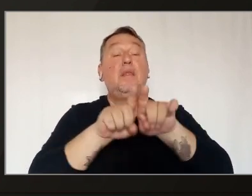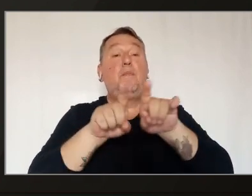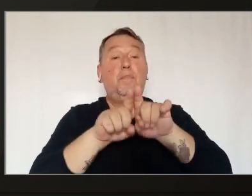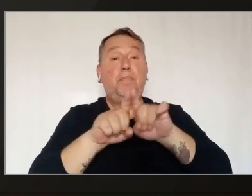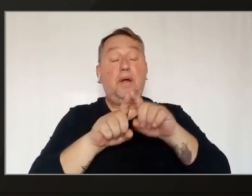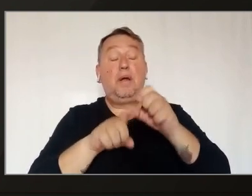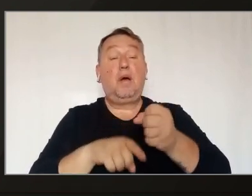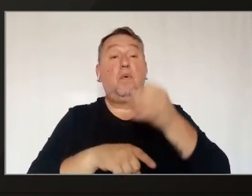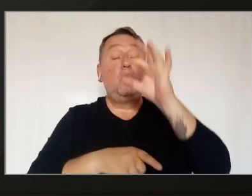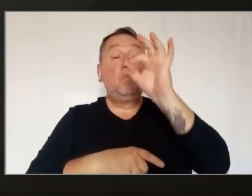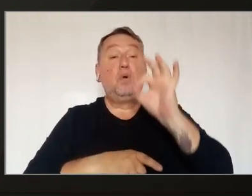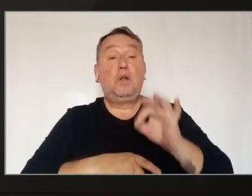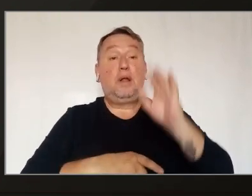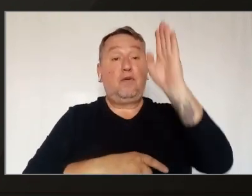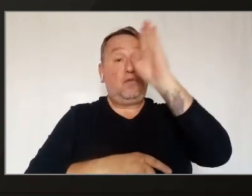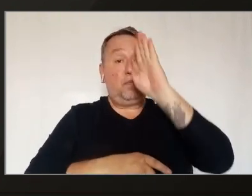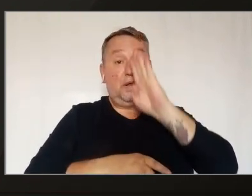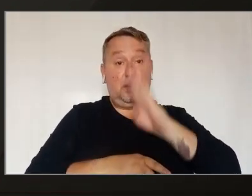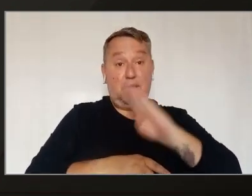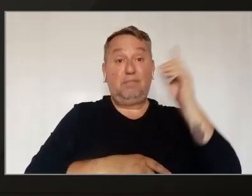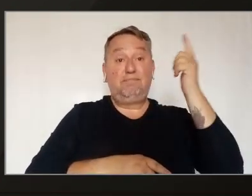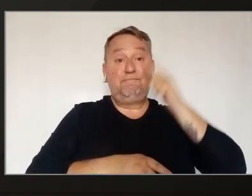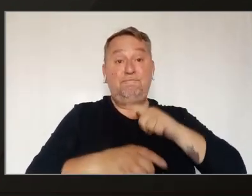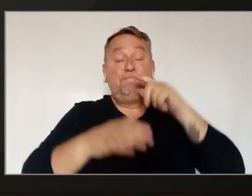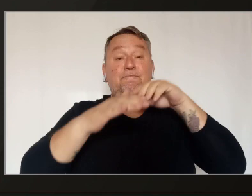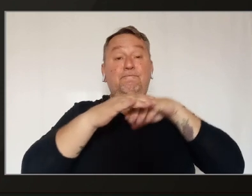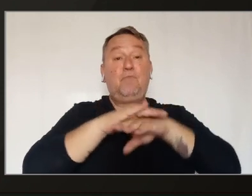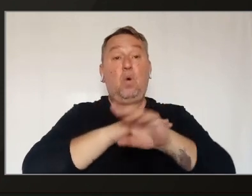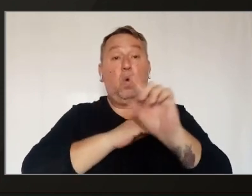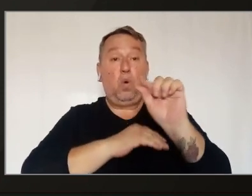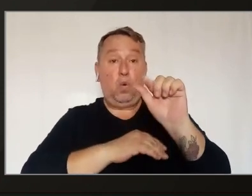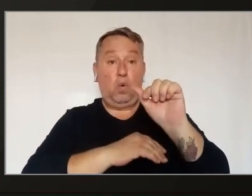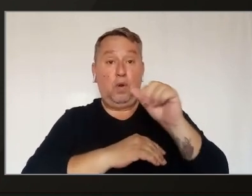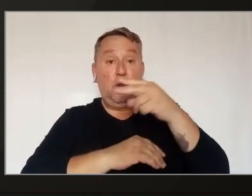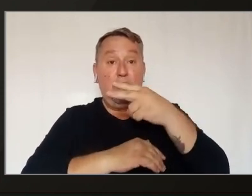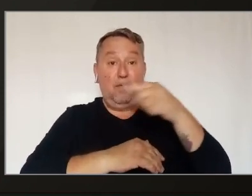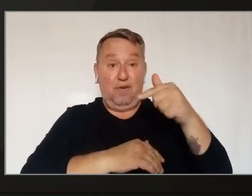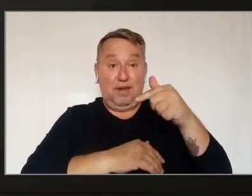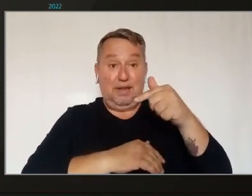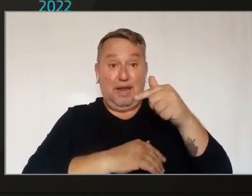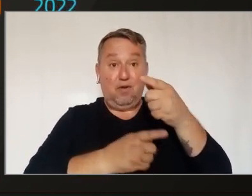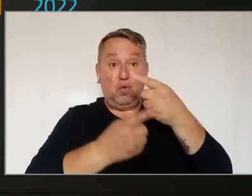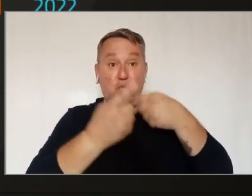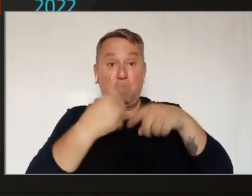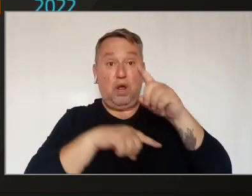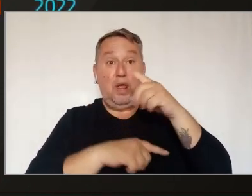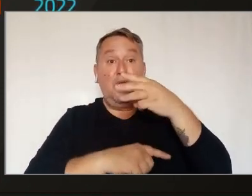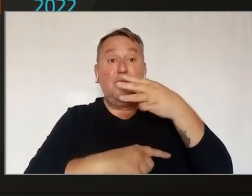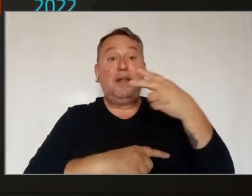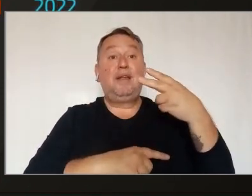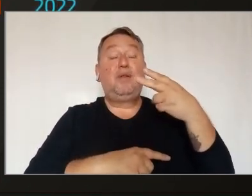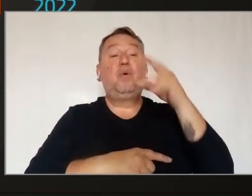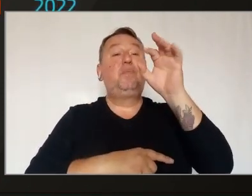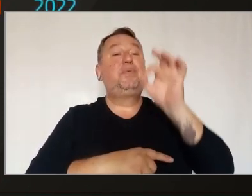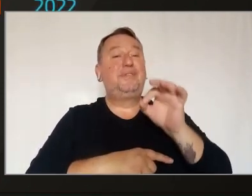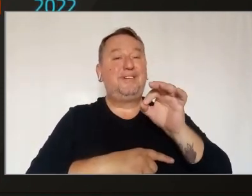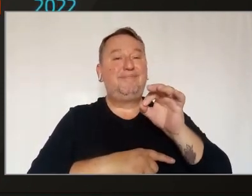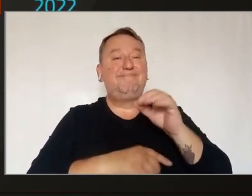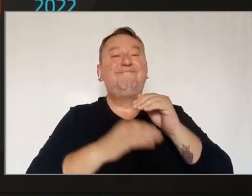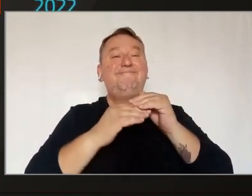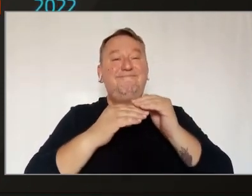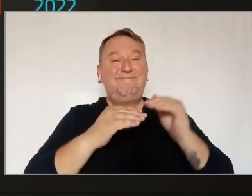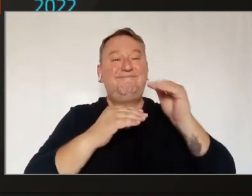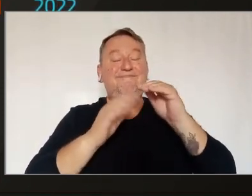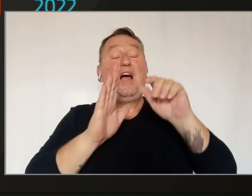brasileiros que conseguiu economizar algum dinheiro foi de 27% para 32%, subindo em todas